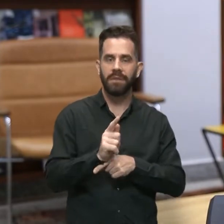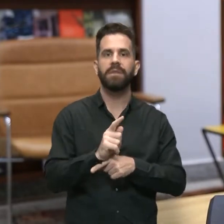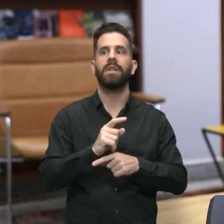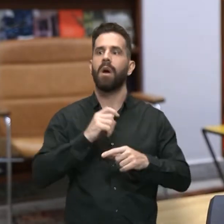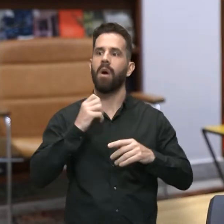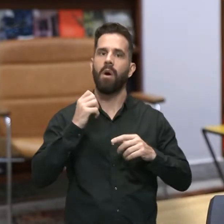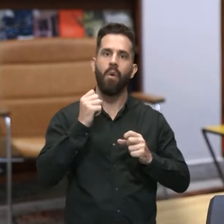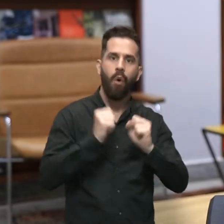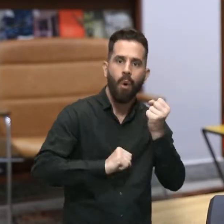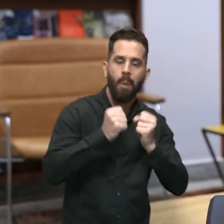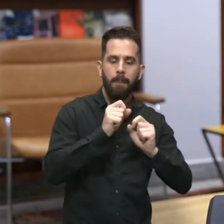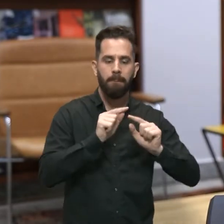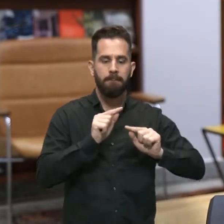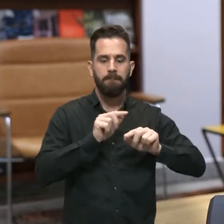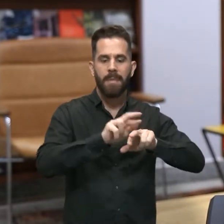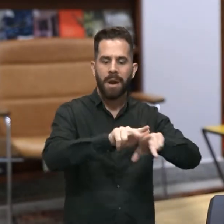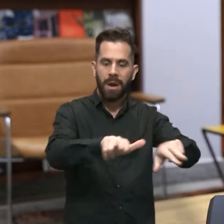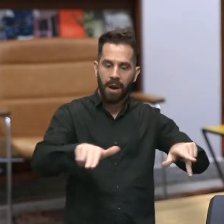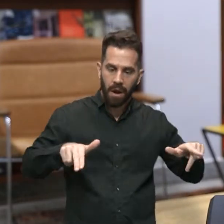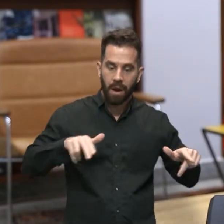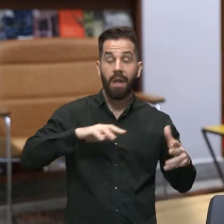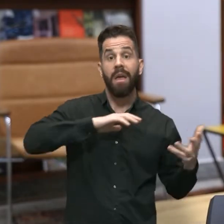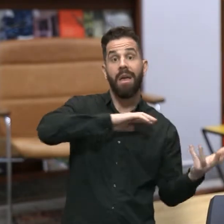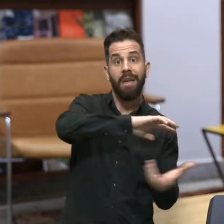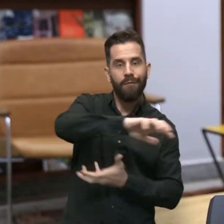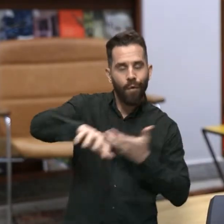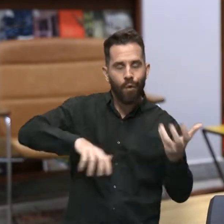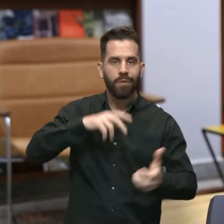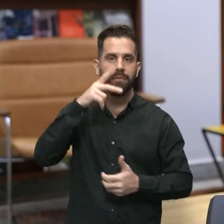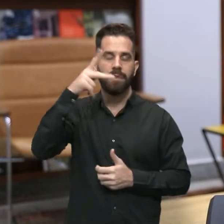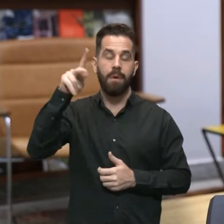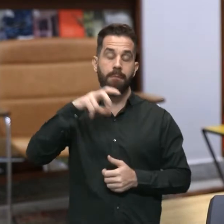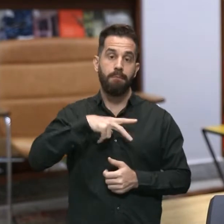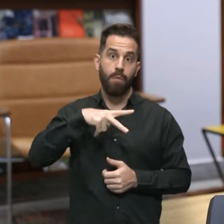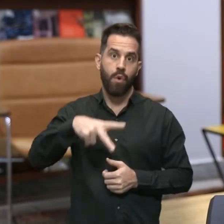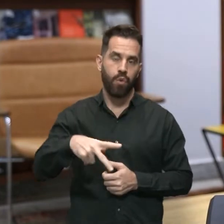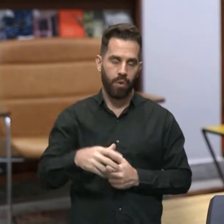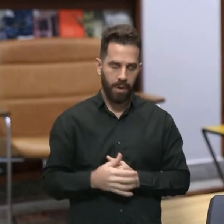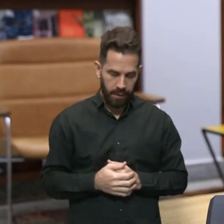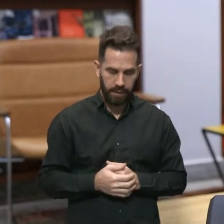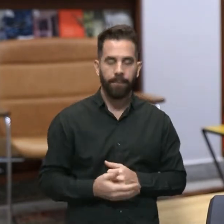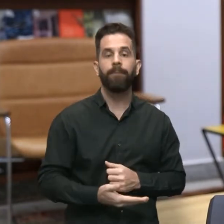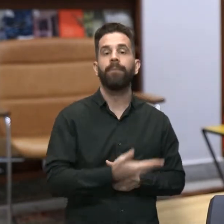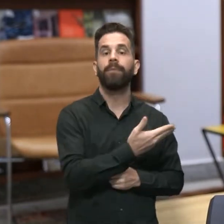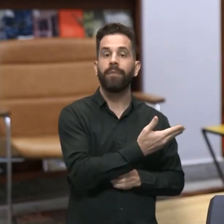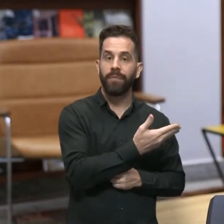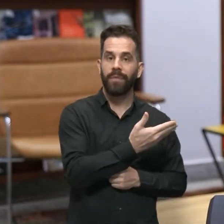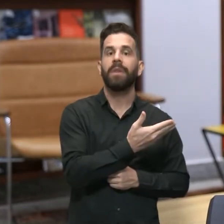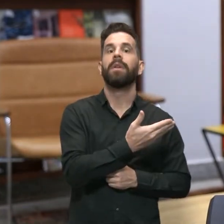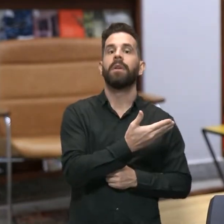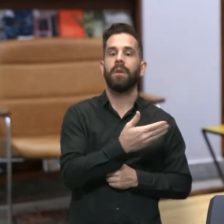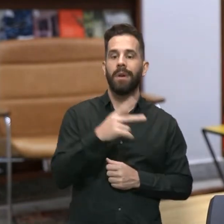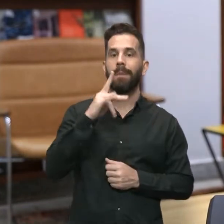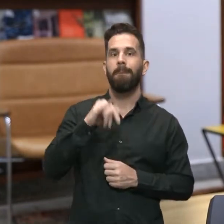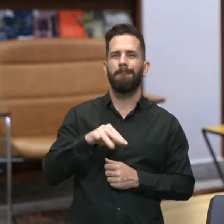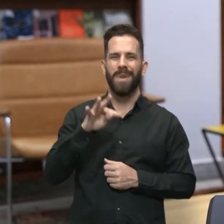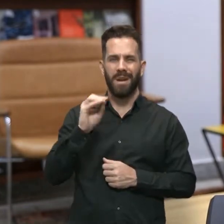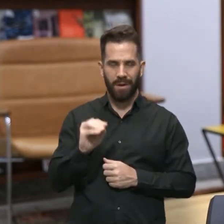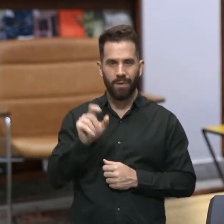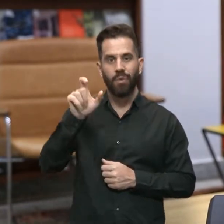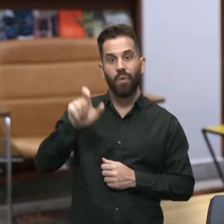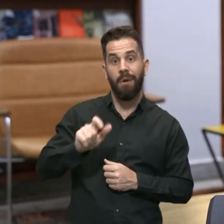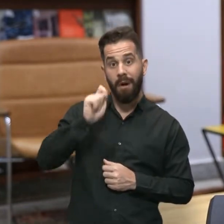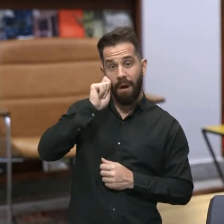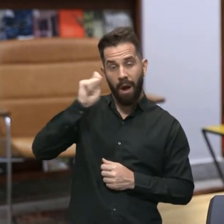-Organização e Heterorganização no Jornal Combate. Nessa obra, o autor Tales dos Santos Pinto discute